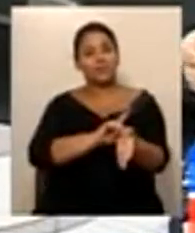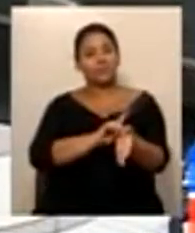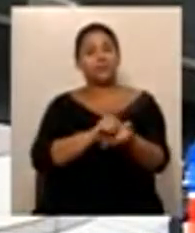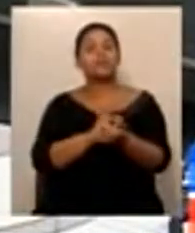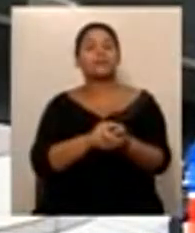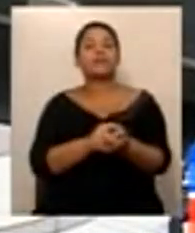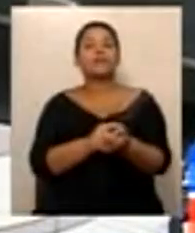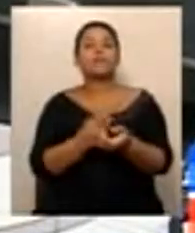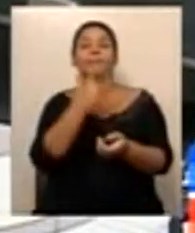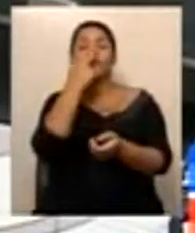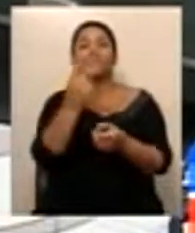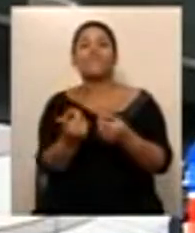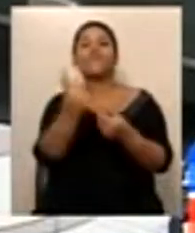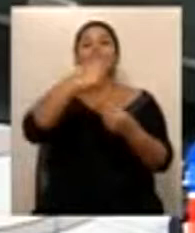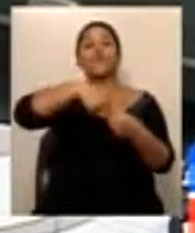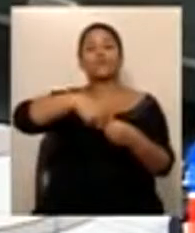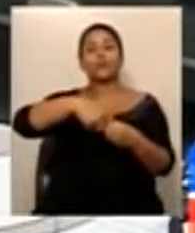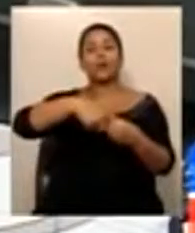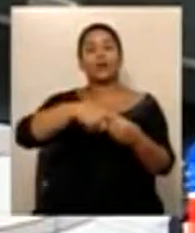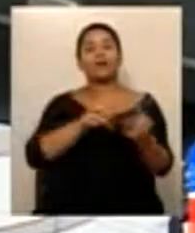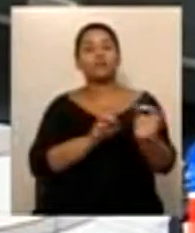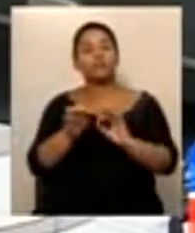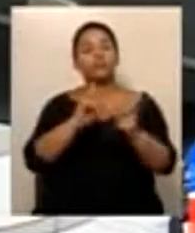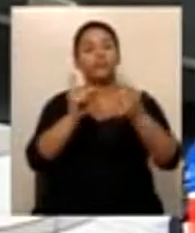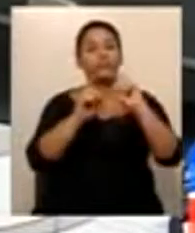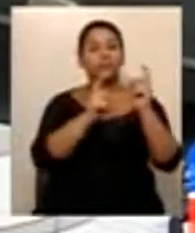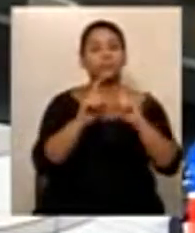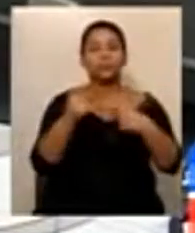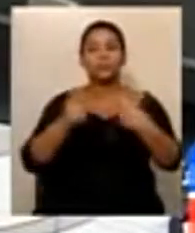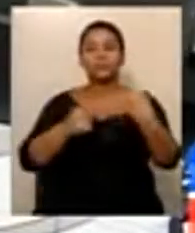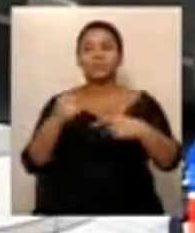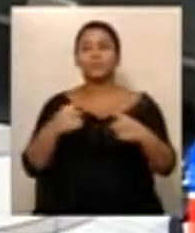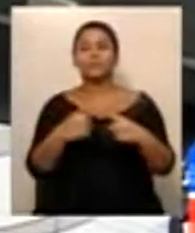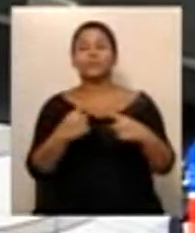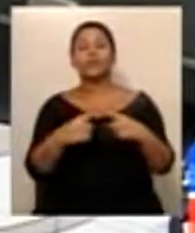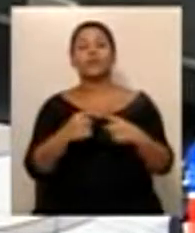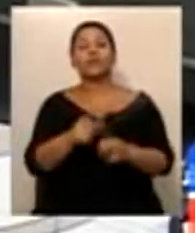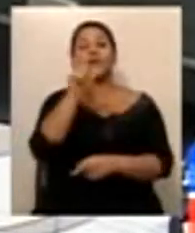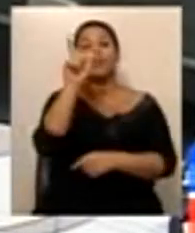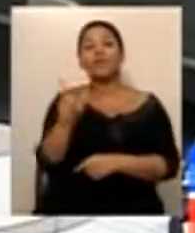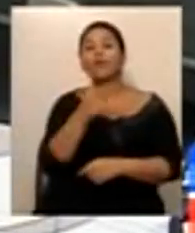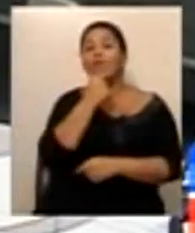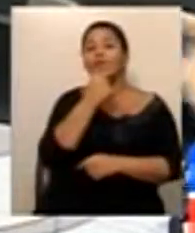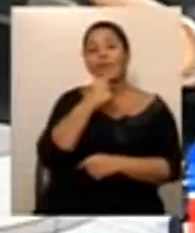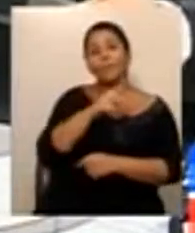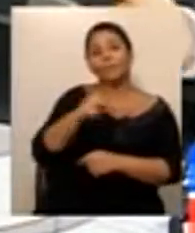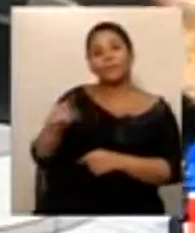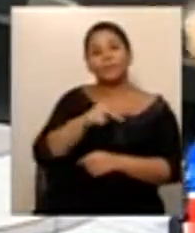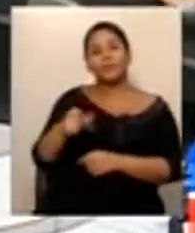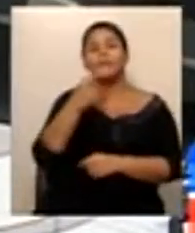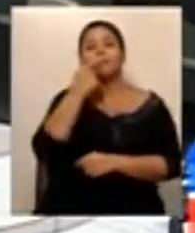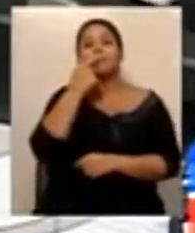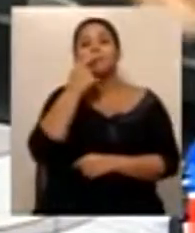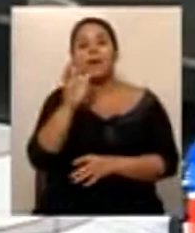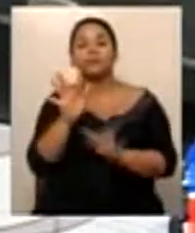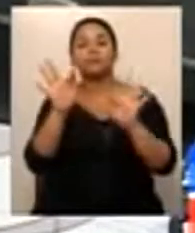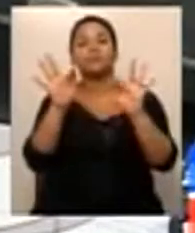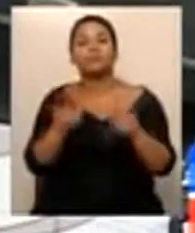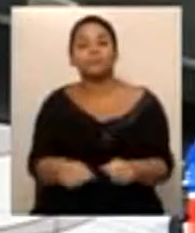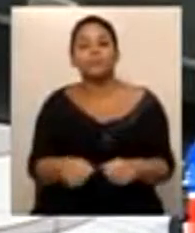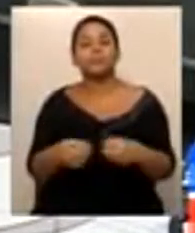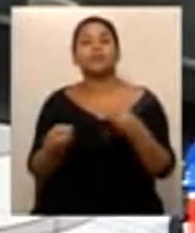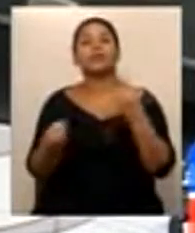votar. Até porque essa mesa diretora encerra seu mandato, não tem mais nenhum conflito. E gostaríamos de